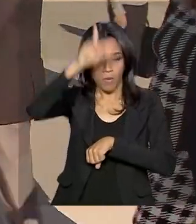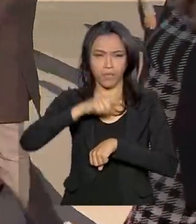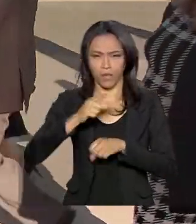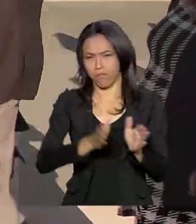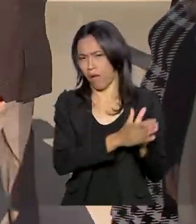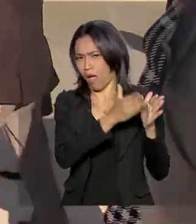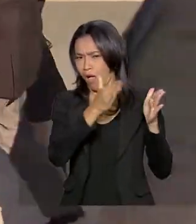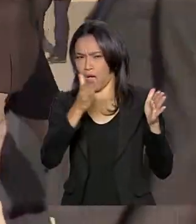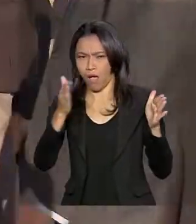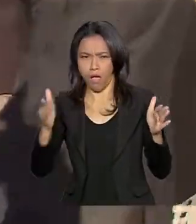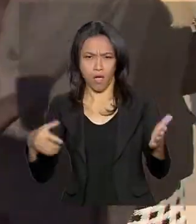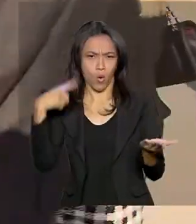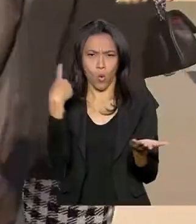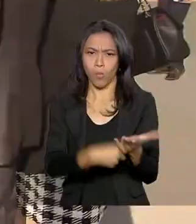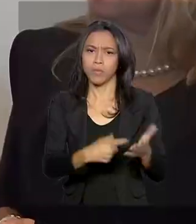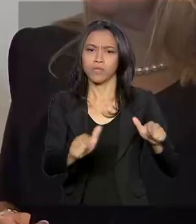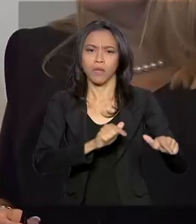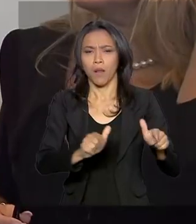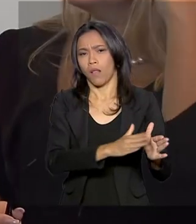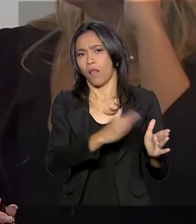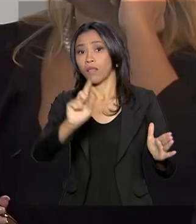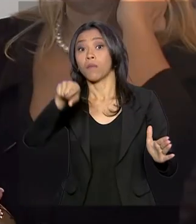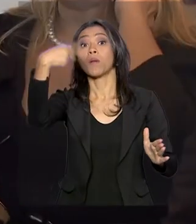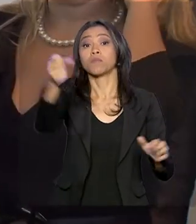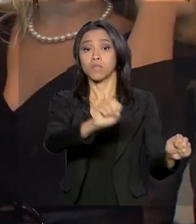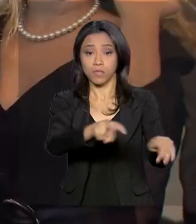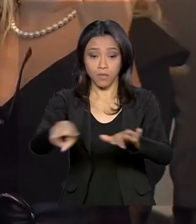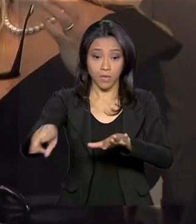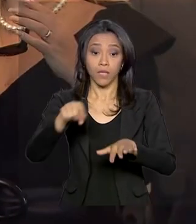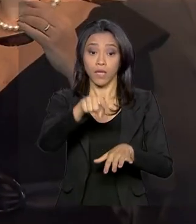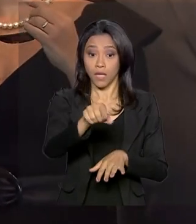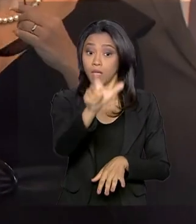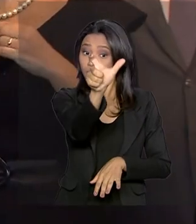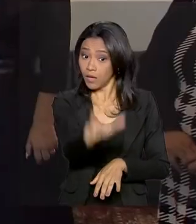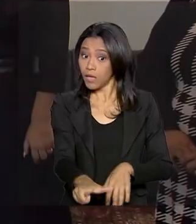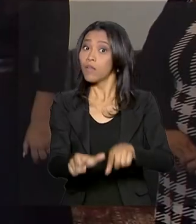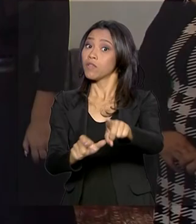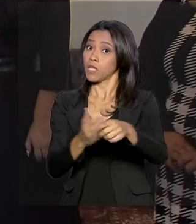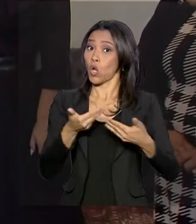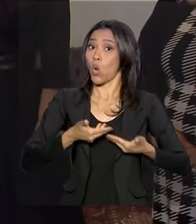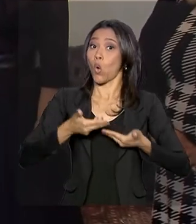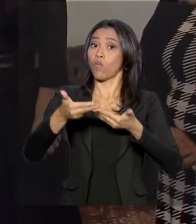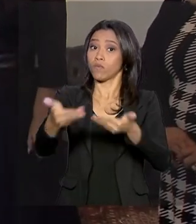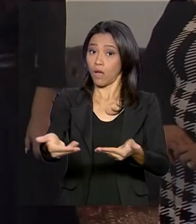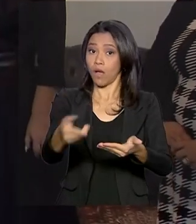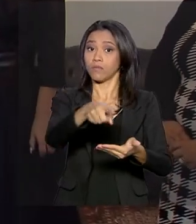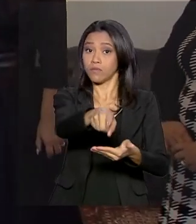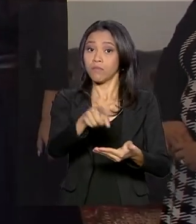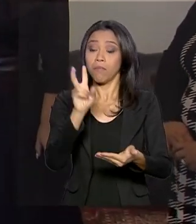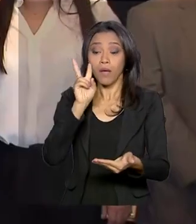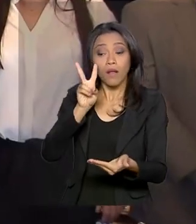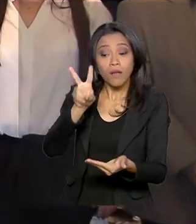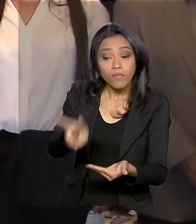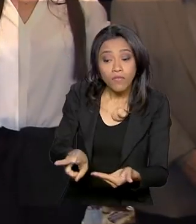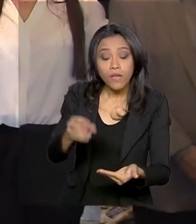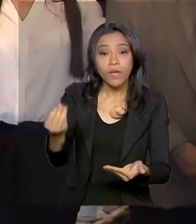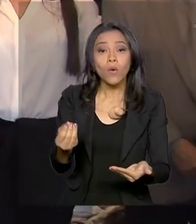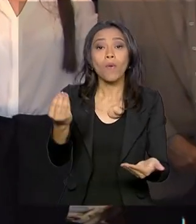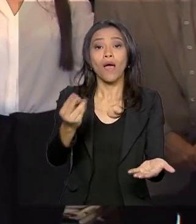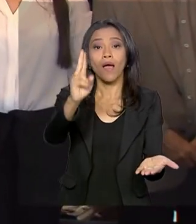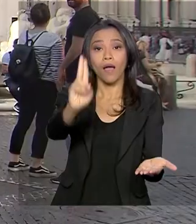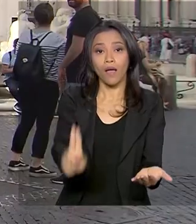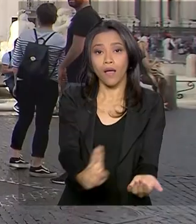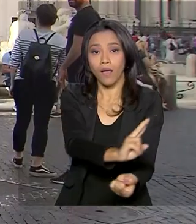semana. Entre os compromissos, o vice-presidente será um dos convidados para acompanhar de perto a missa de